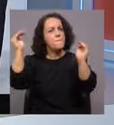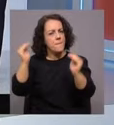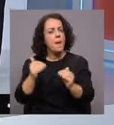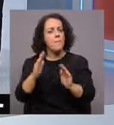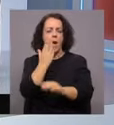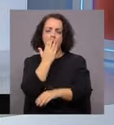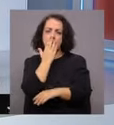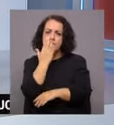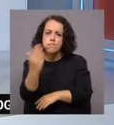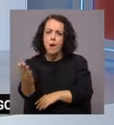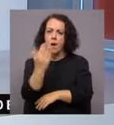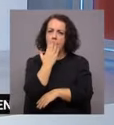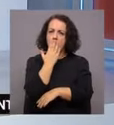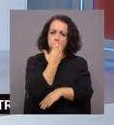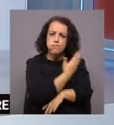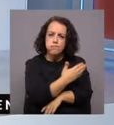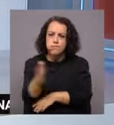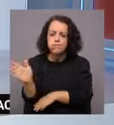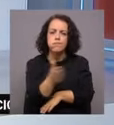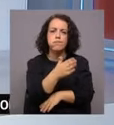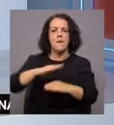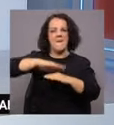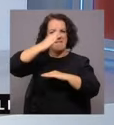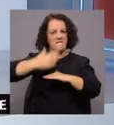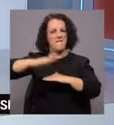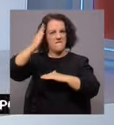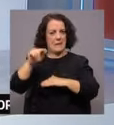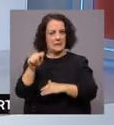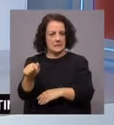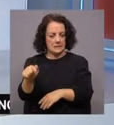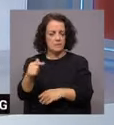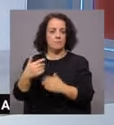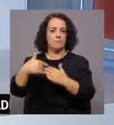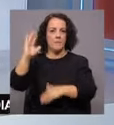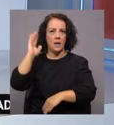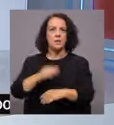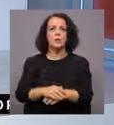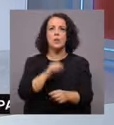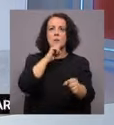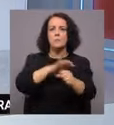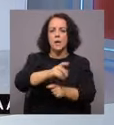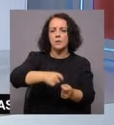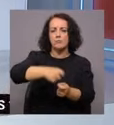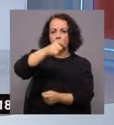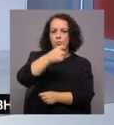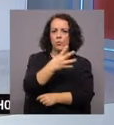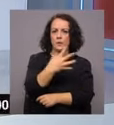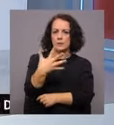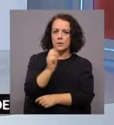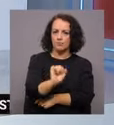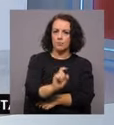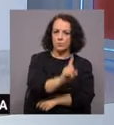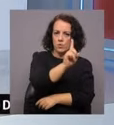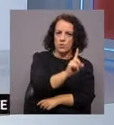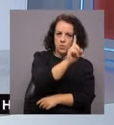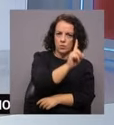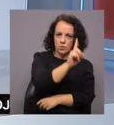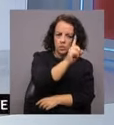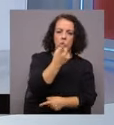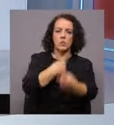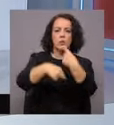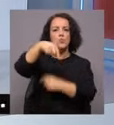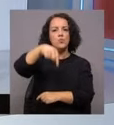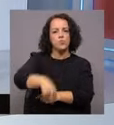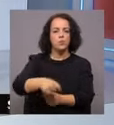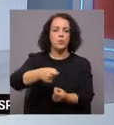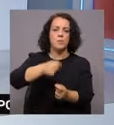nas terras altas até 90 km por hora, e agitação marítima, em particular do nordeste, com 4 a 5m, e na costa sul,